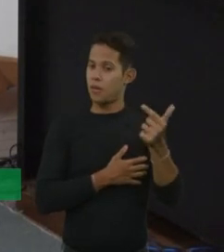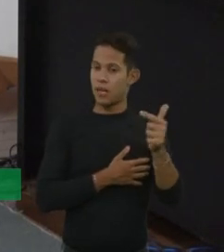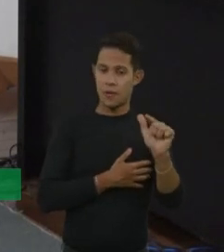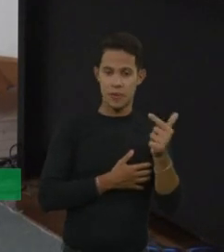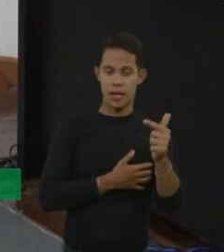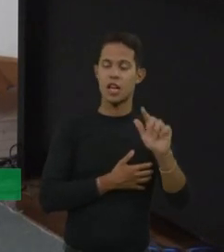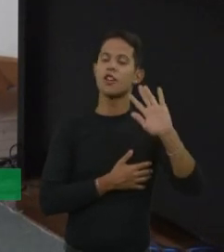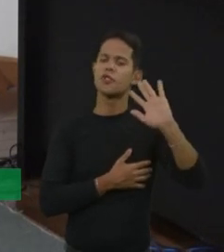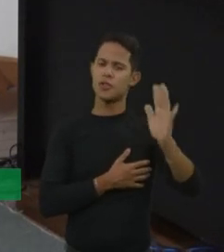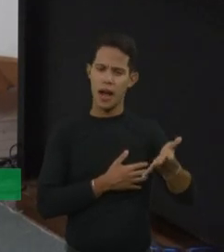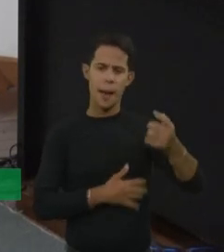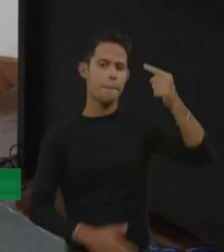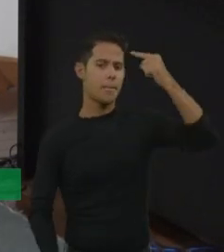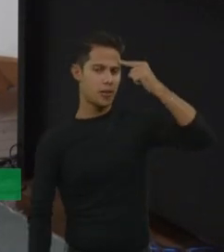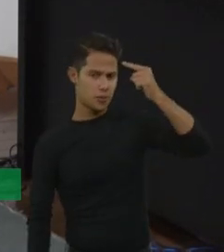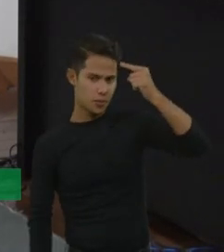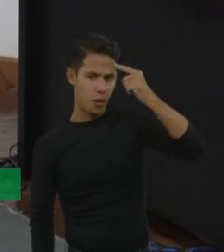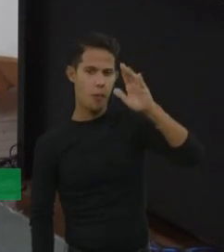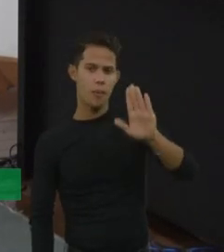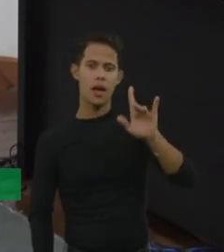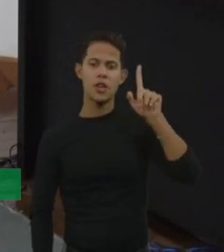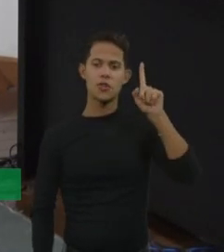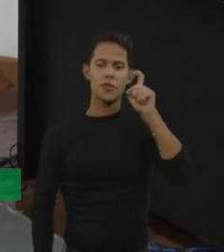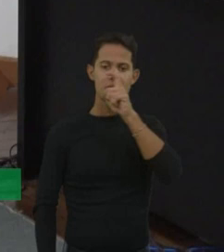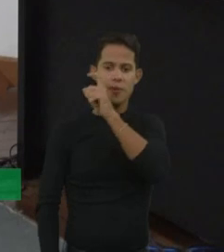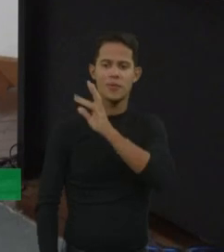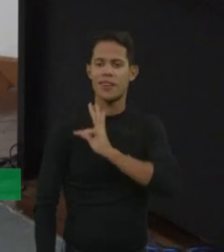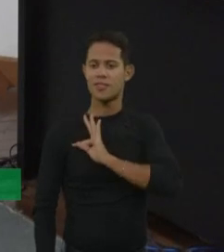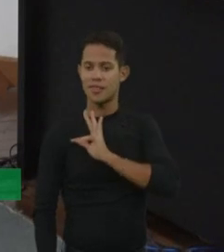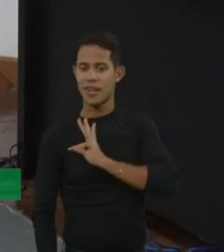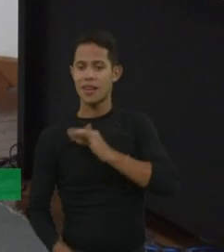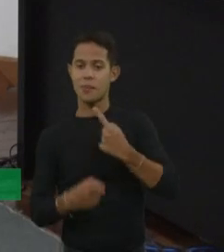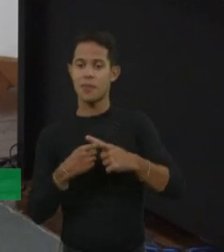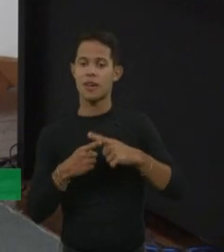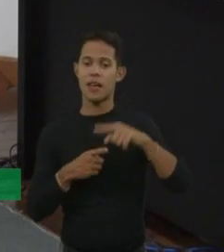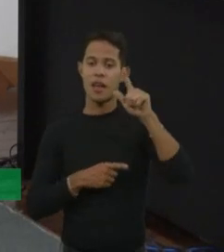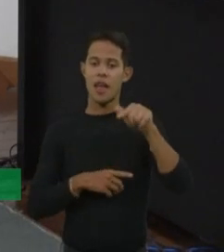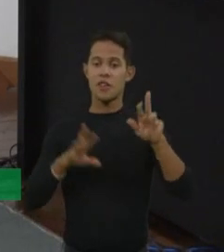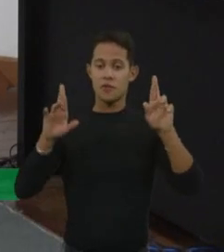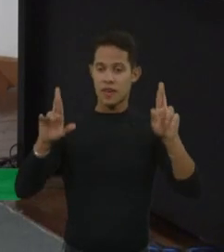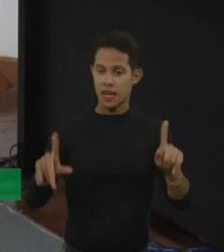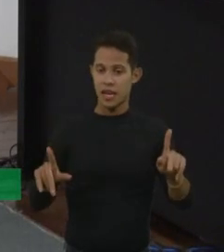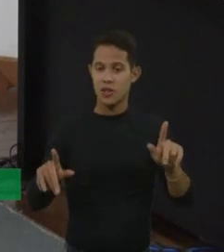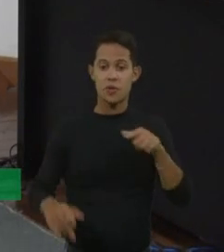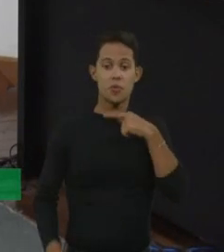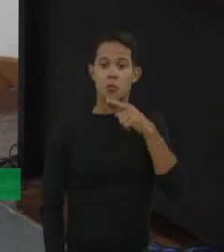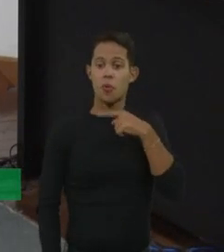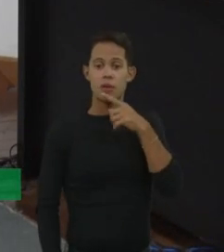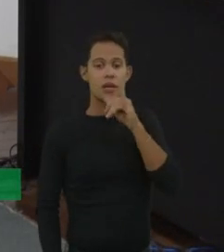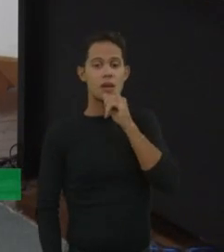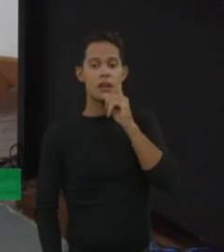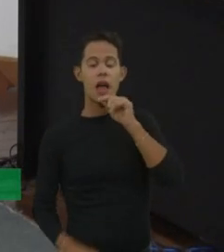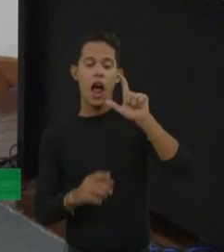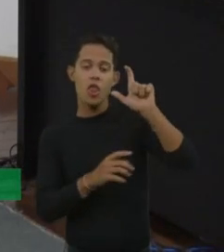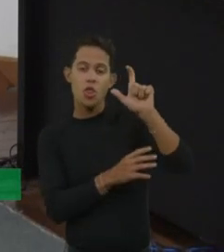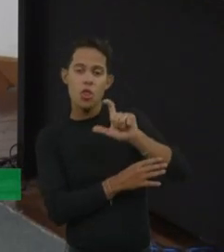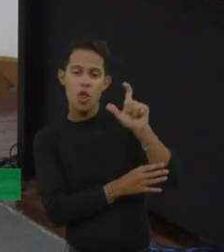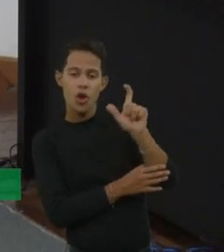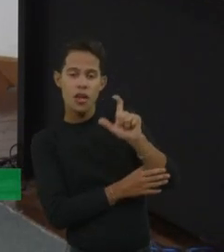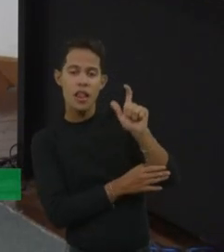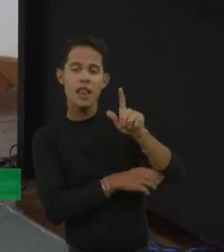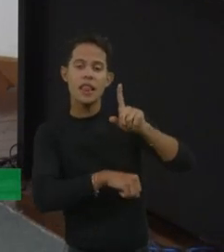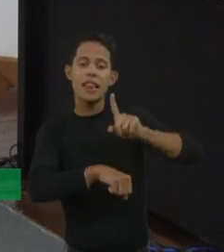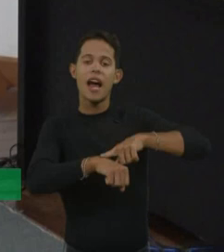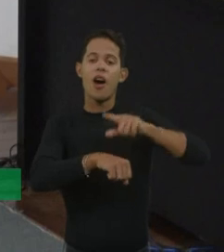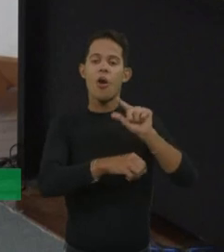pensou também, mas é dificuldade técnica, porque é diferente, não tem como fazer a dosagem do fator na gotinha do